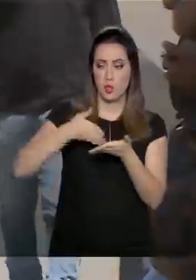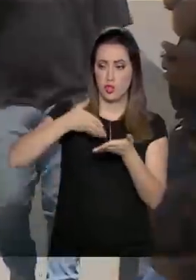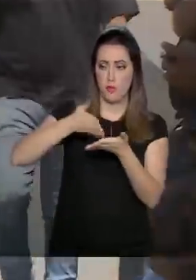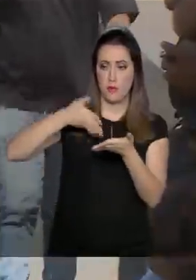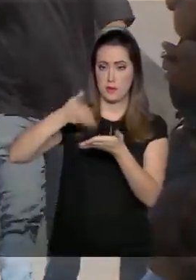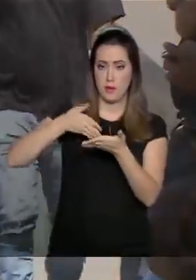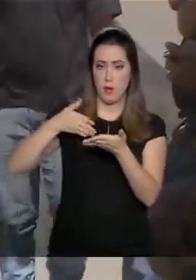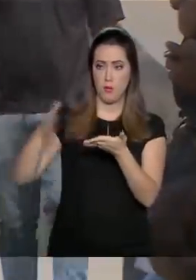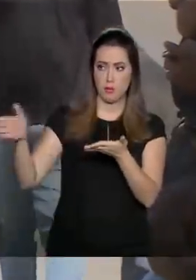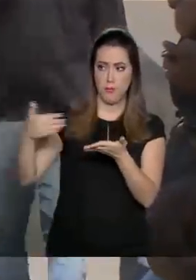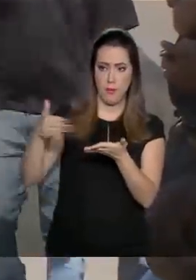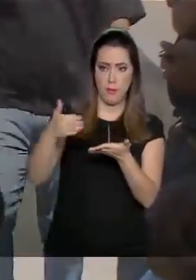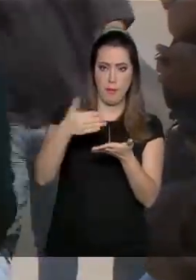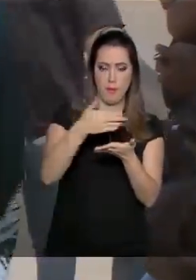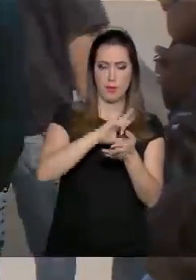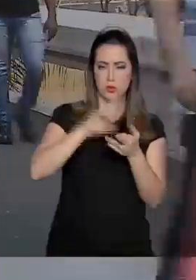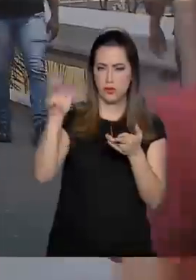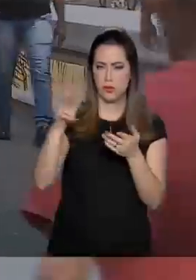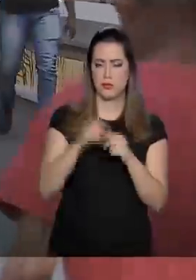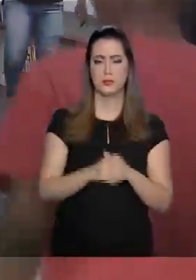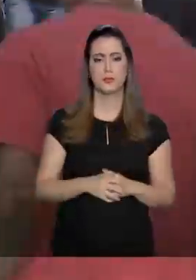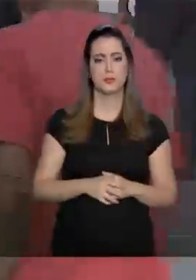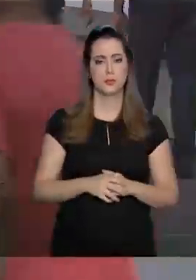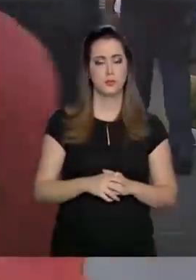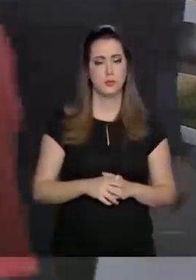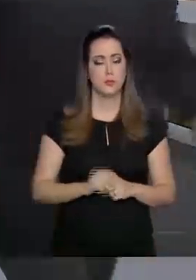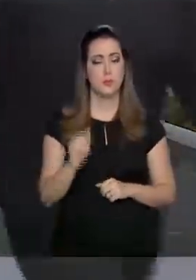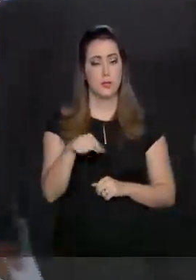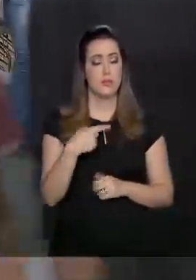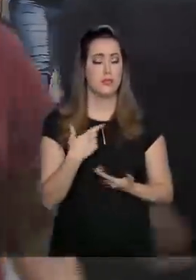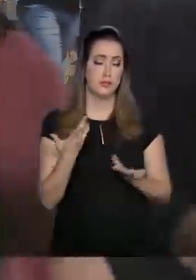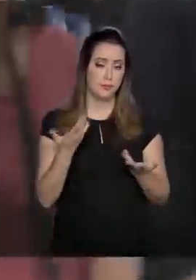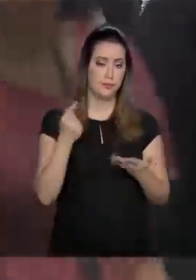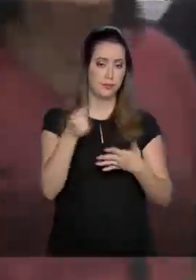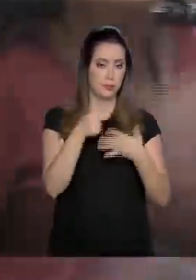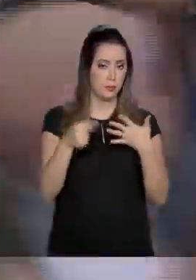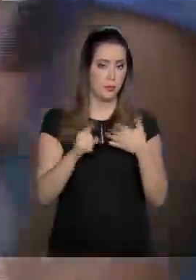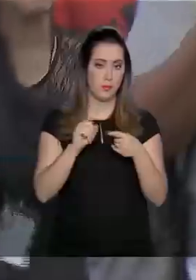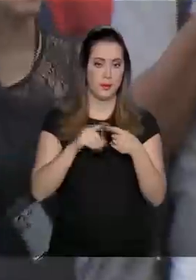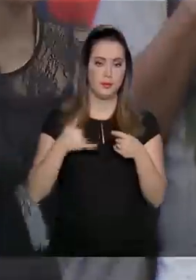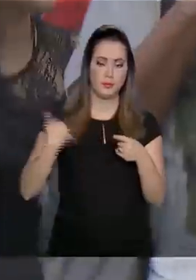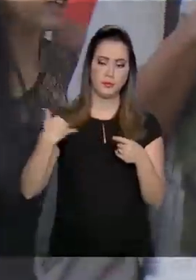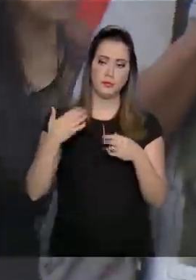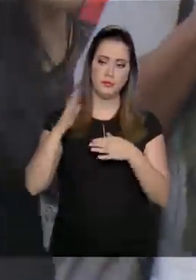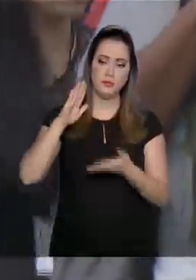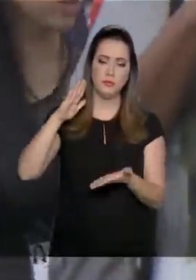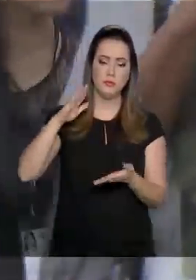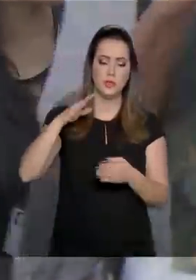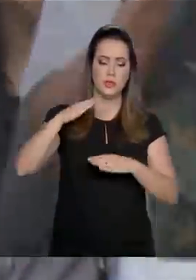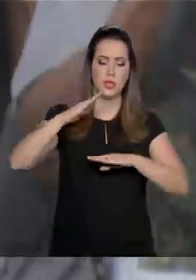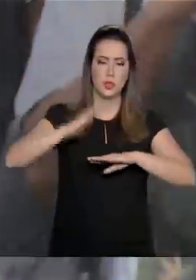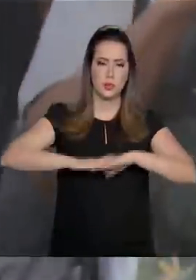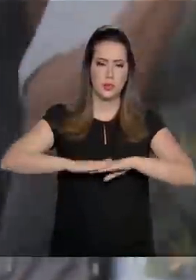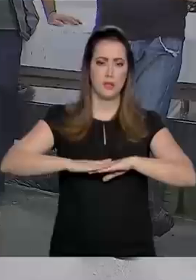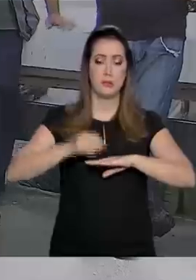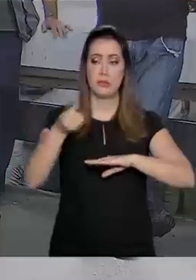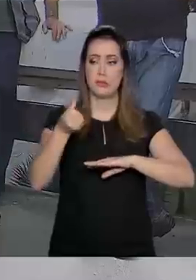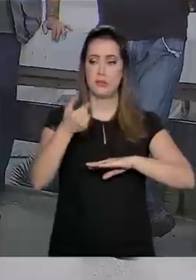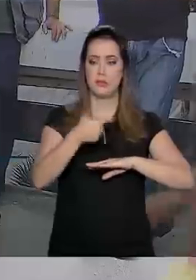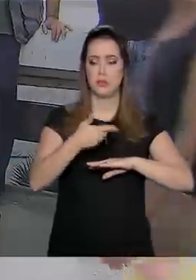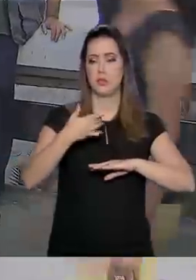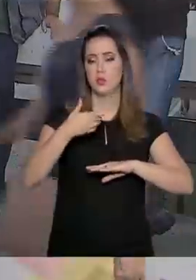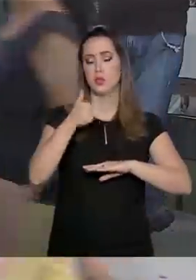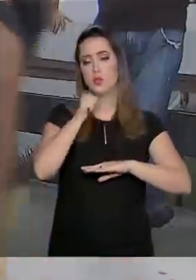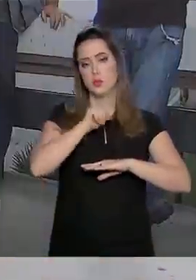Entre os principais pontos da nova Previdência está a definição de uma idade mínima para aposentar, de 62 anos para mulheres e